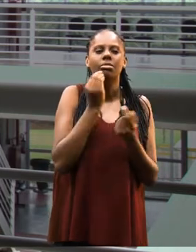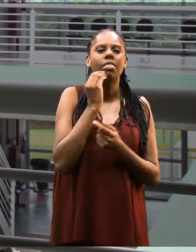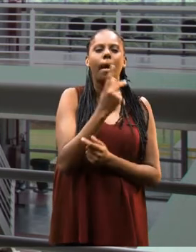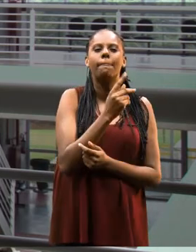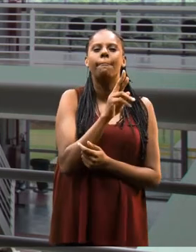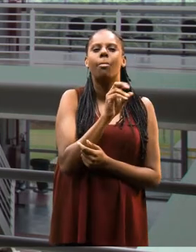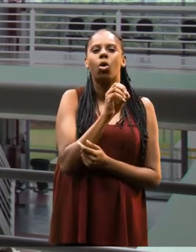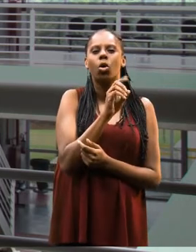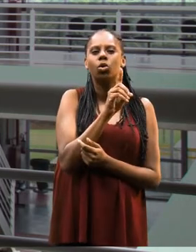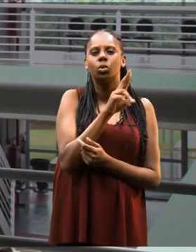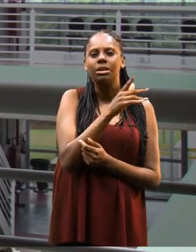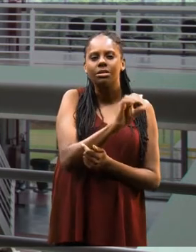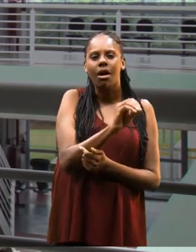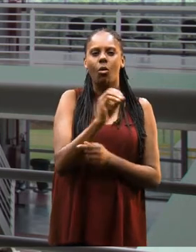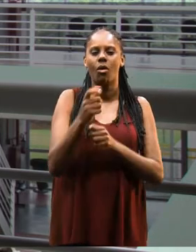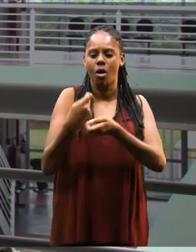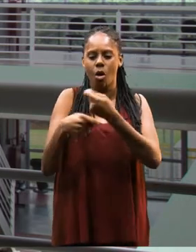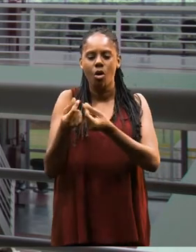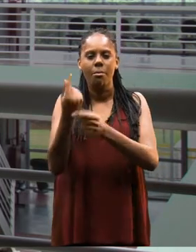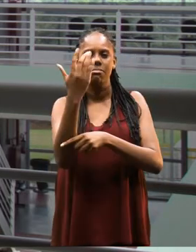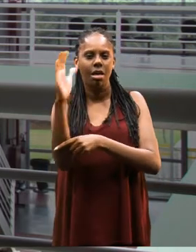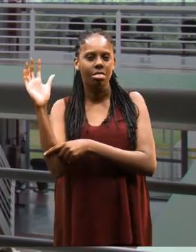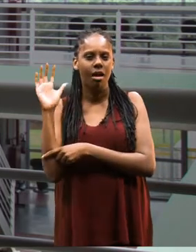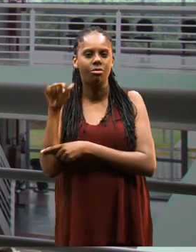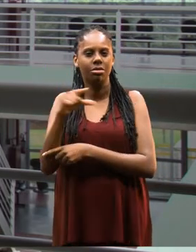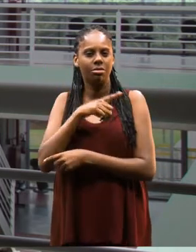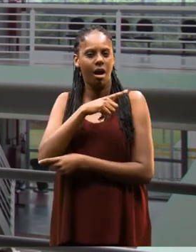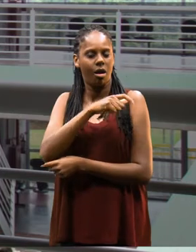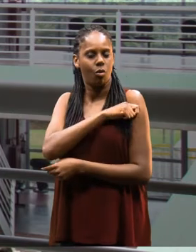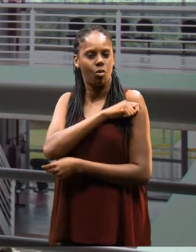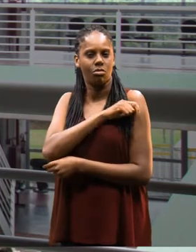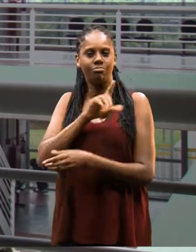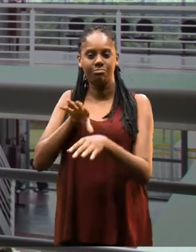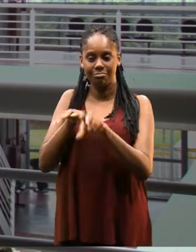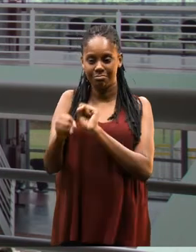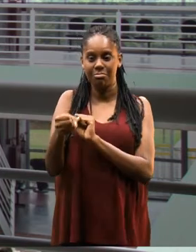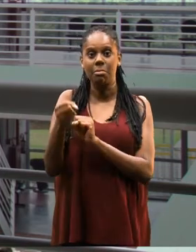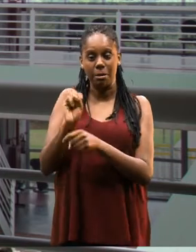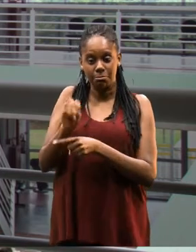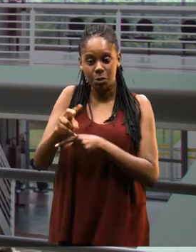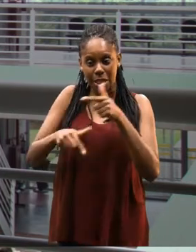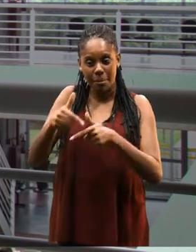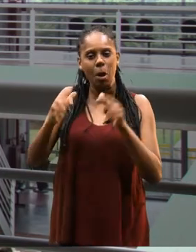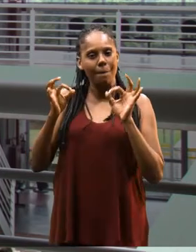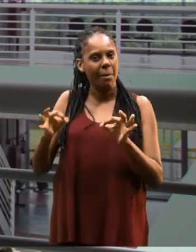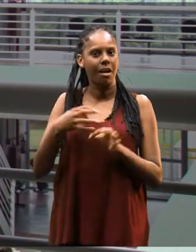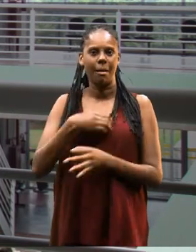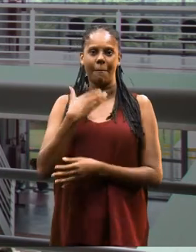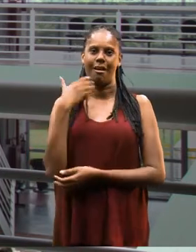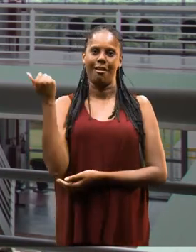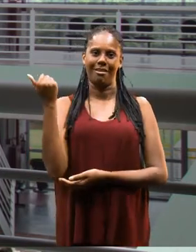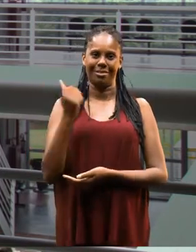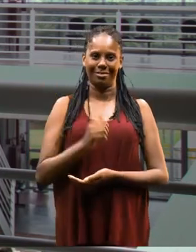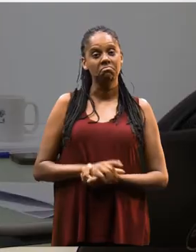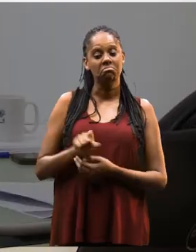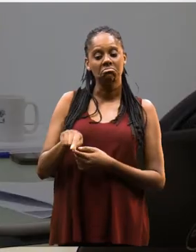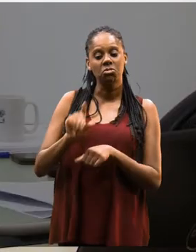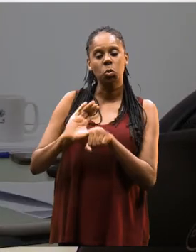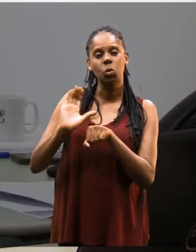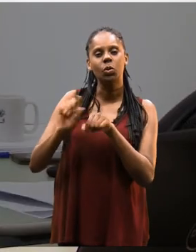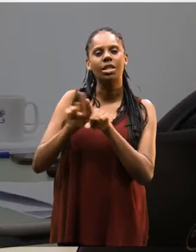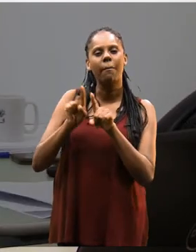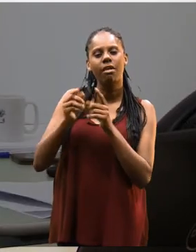na parte produtiva, na parte de economia ambiental, então a gente tem alunos que estão formados para poder enfrentar o mercado de trabalho da melhor forma possível.